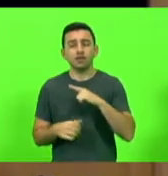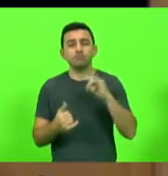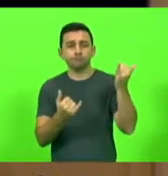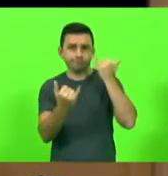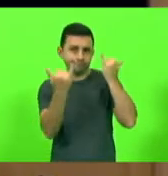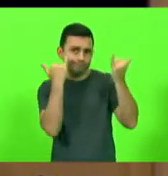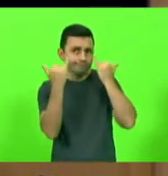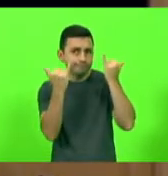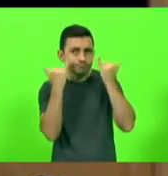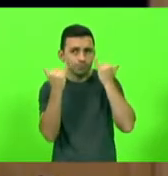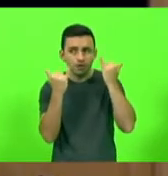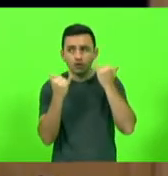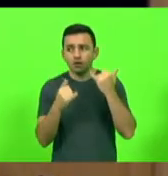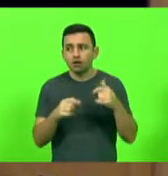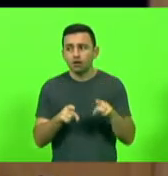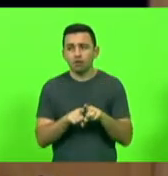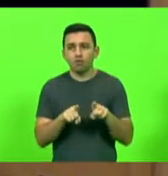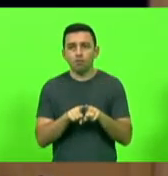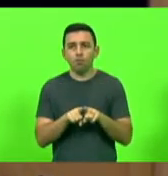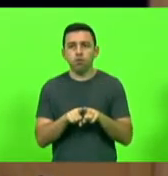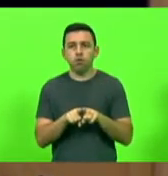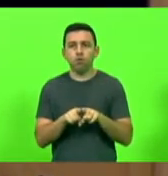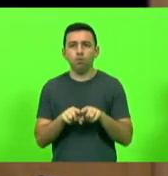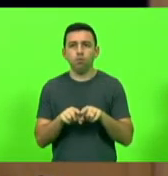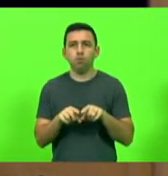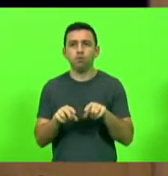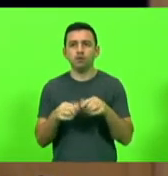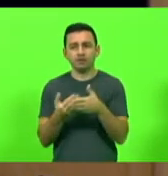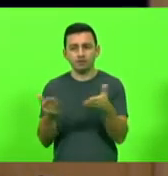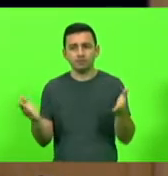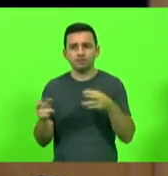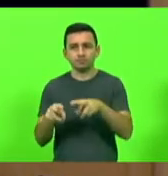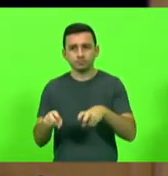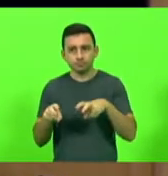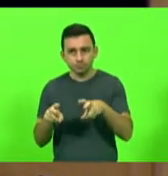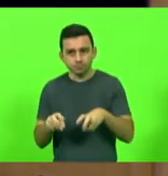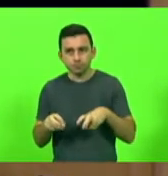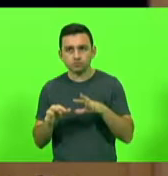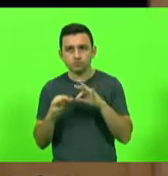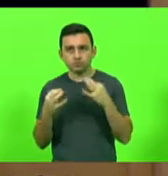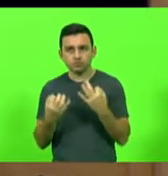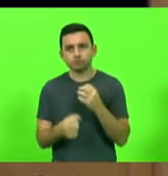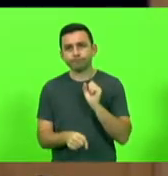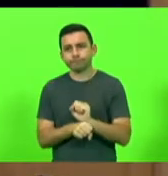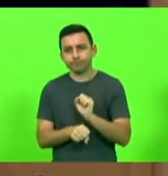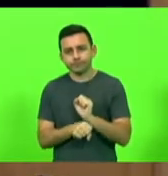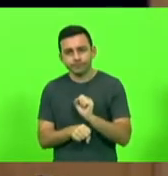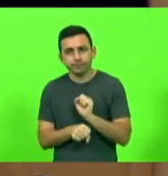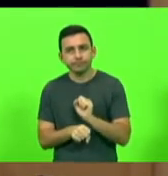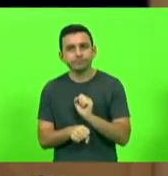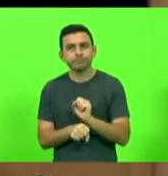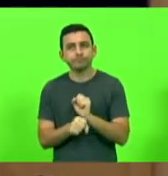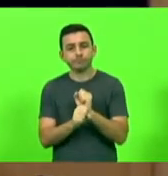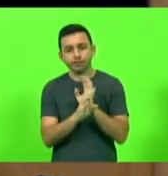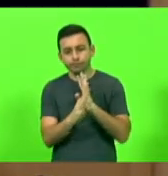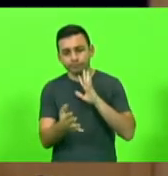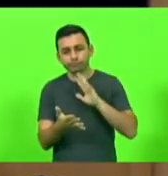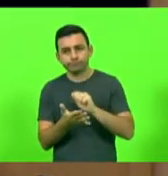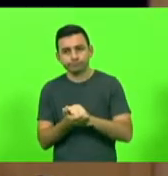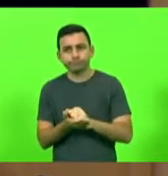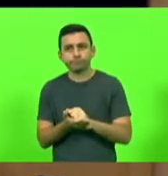de que os agricultores estão se inscrevendo lá numa lista de espera. Então, é importante